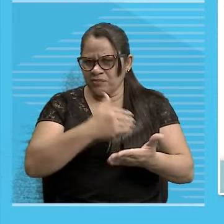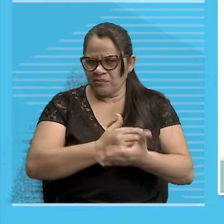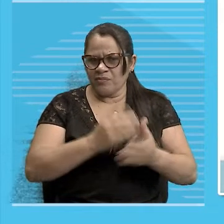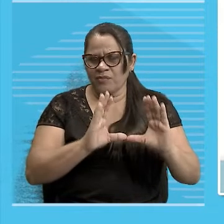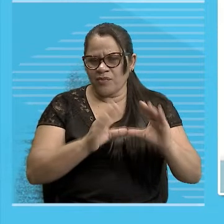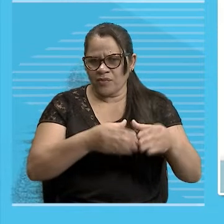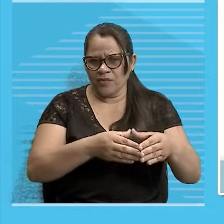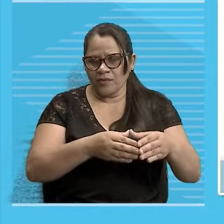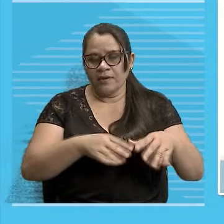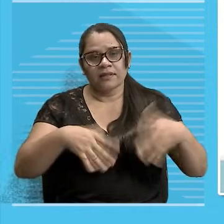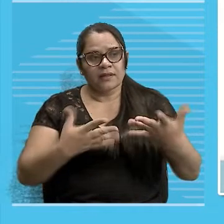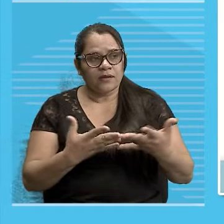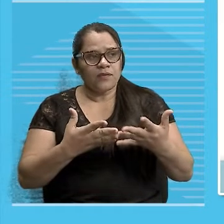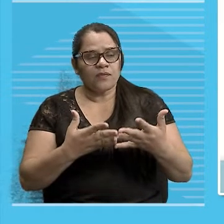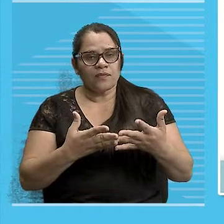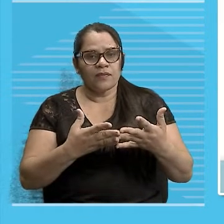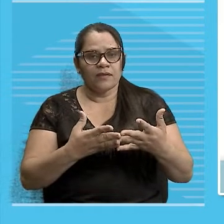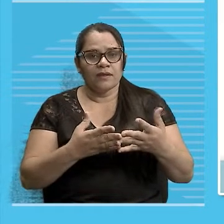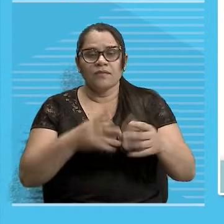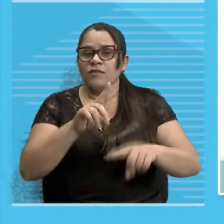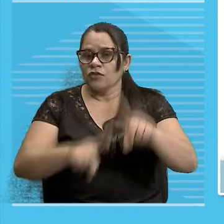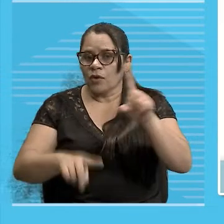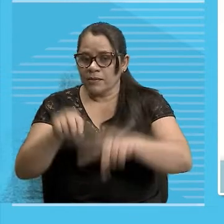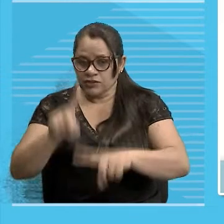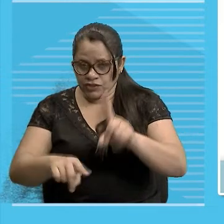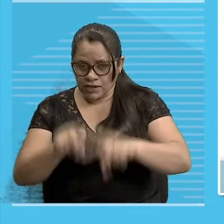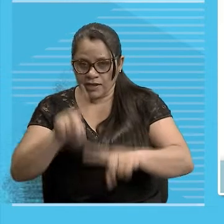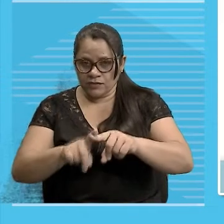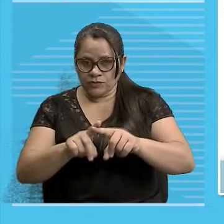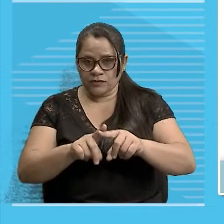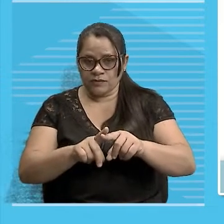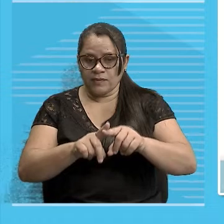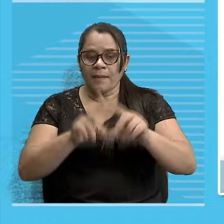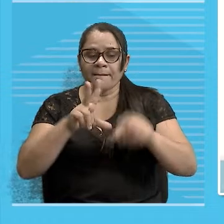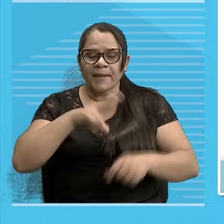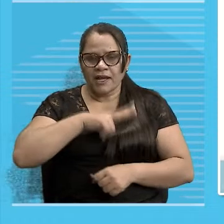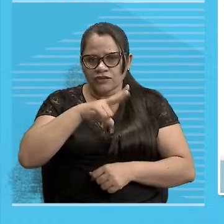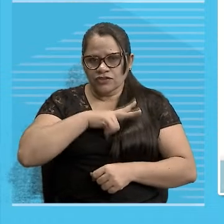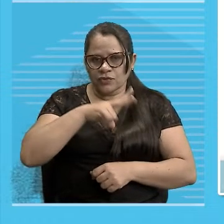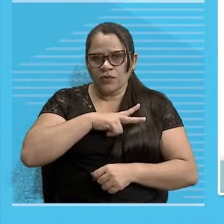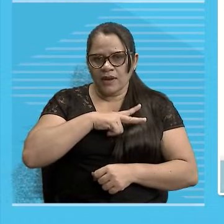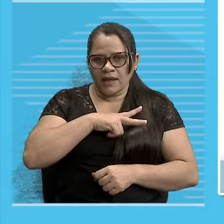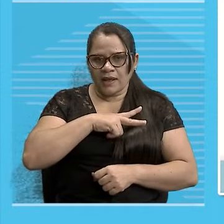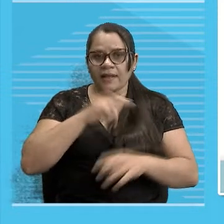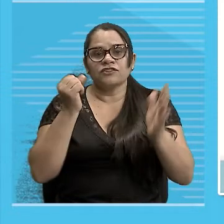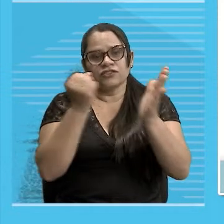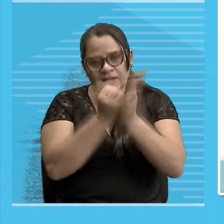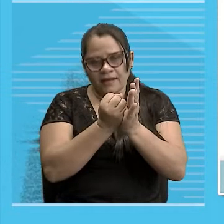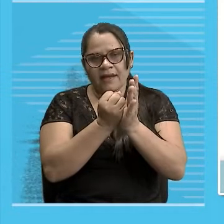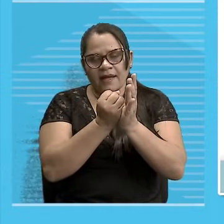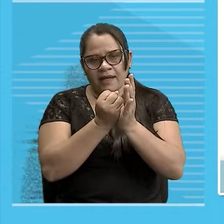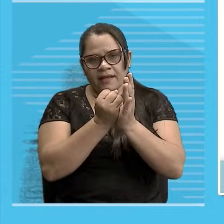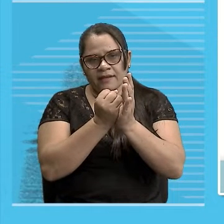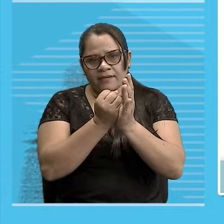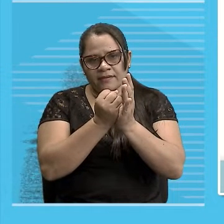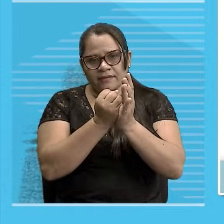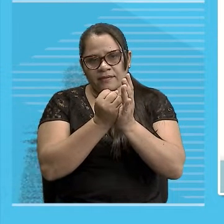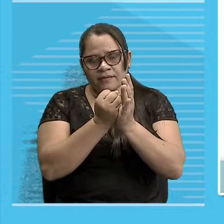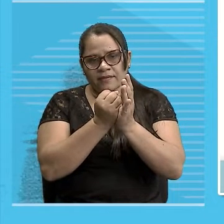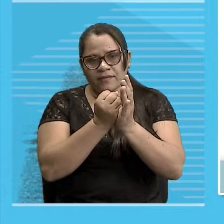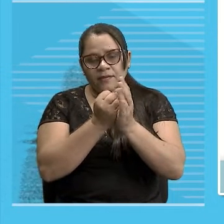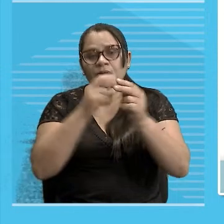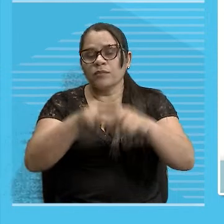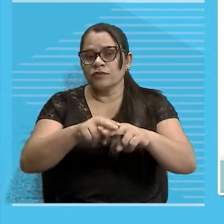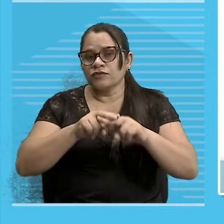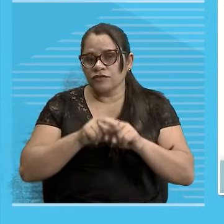ser Em particular Esse ser vai ser evidentemente Destacado Em meio ao grupo Que ele pertence Esse destaque Se deve exatamente